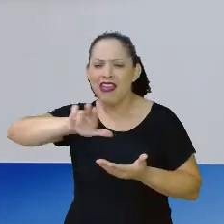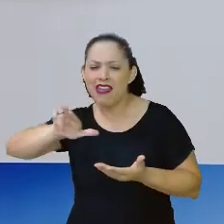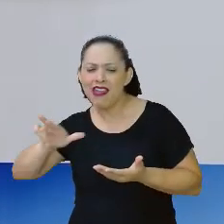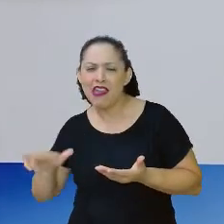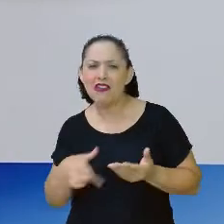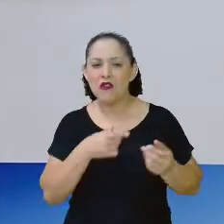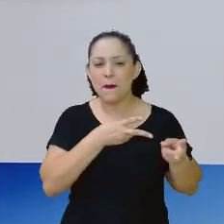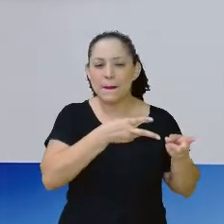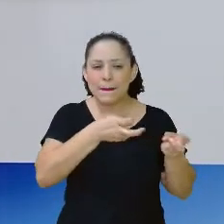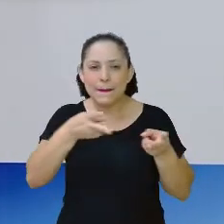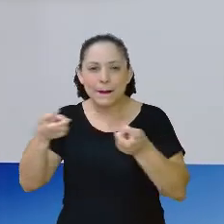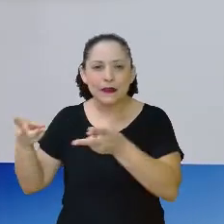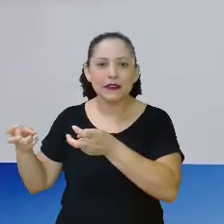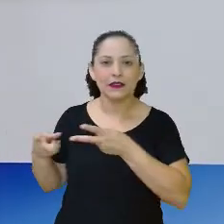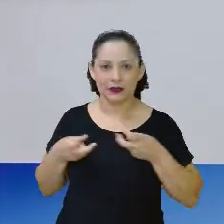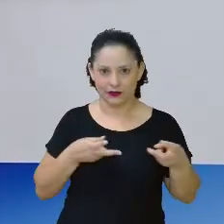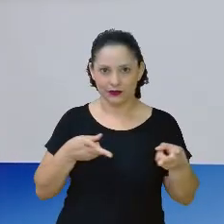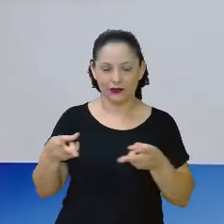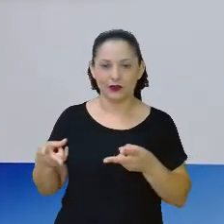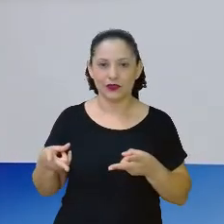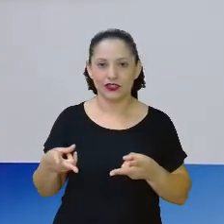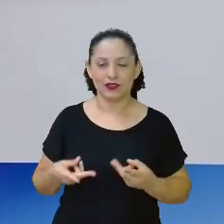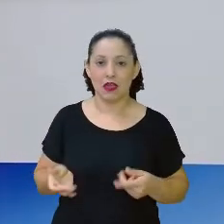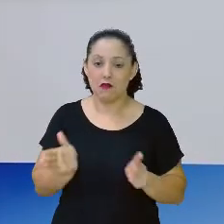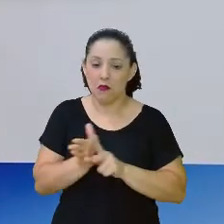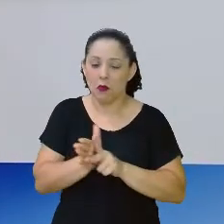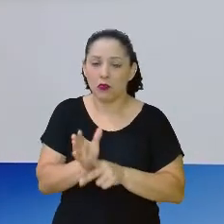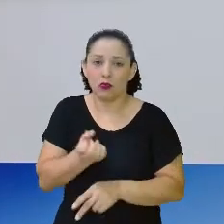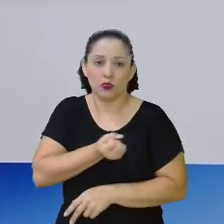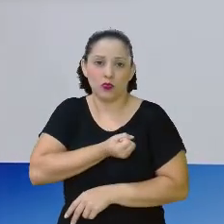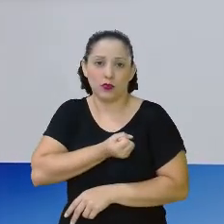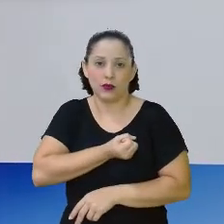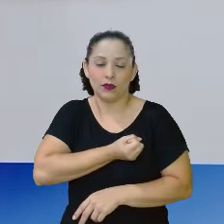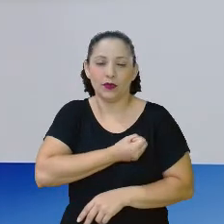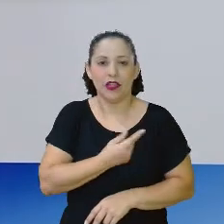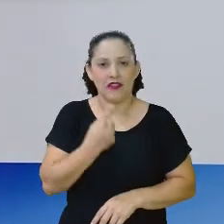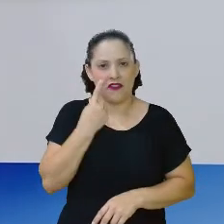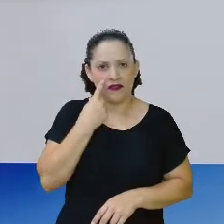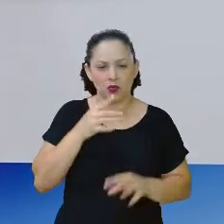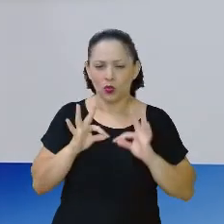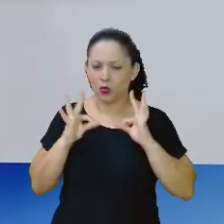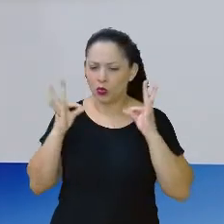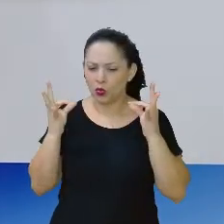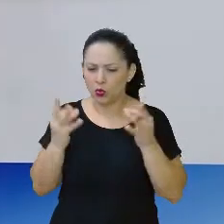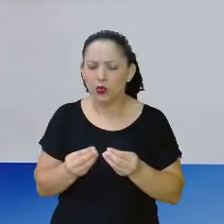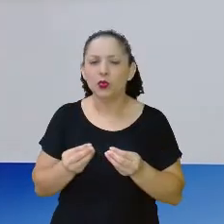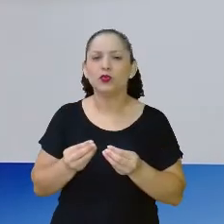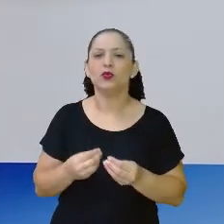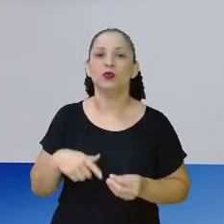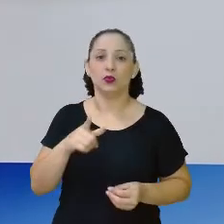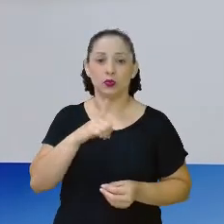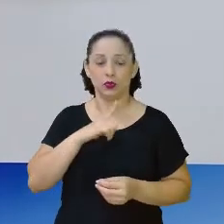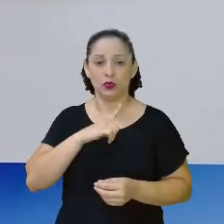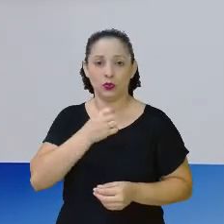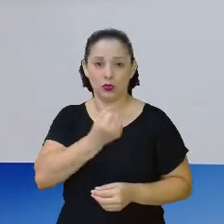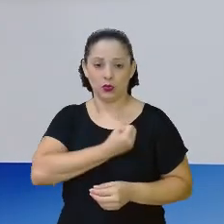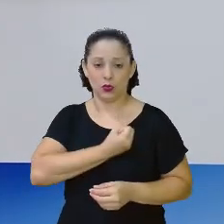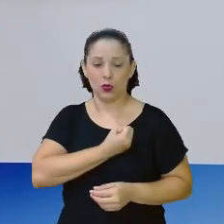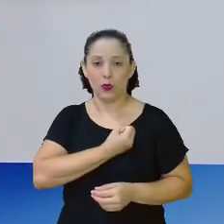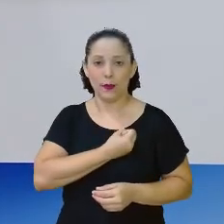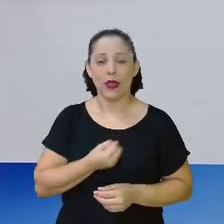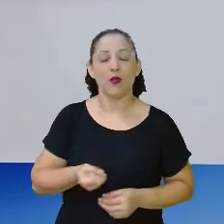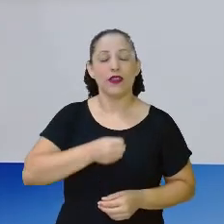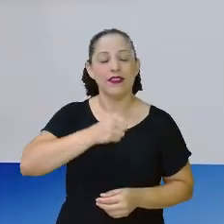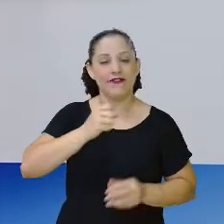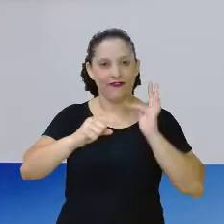as várias representações de um número. A gente viu o número inteiro, a gente viu o número em forma de fração, e a